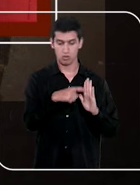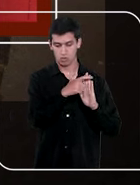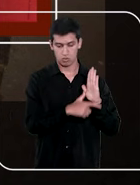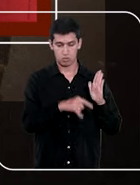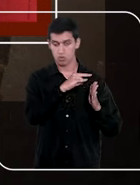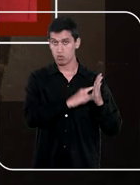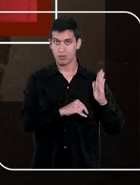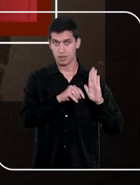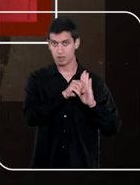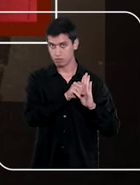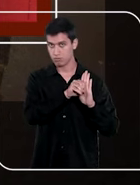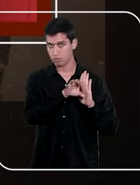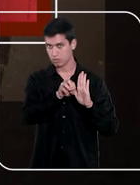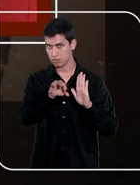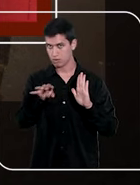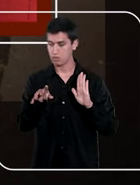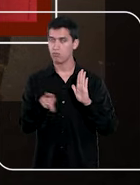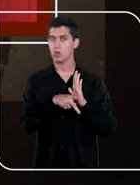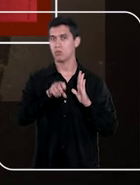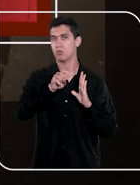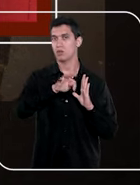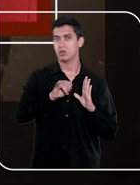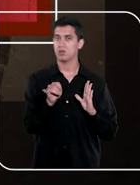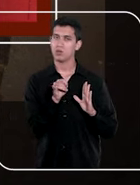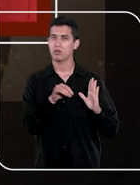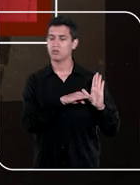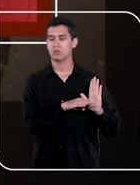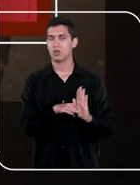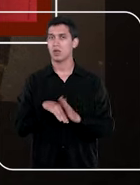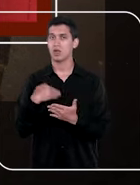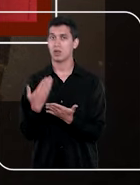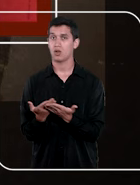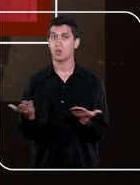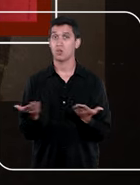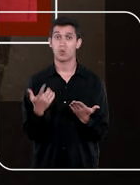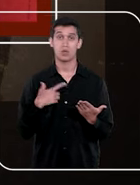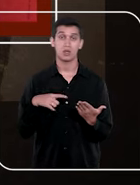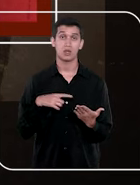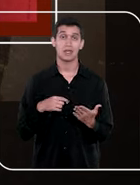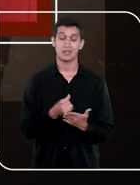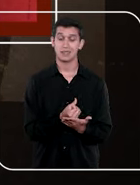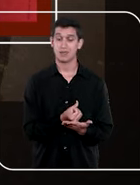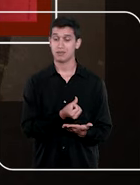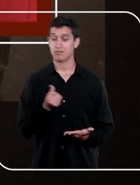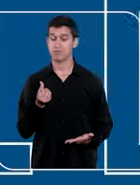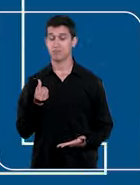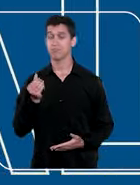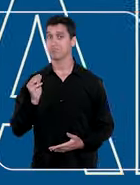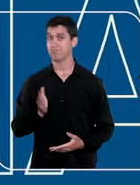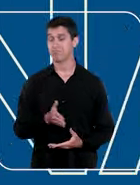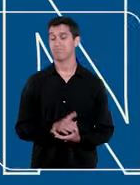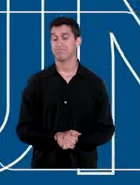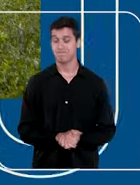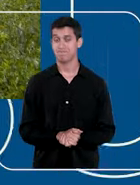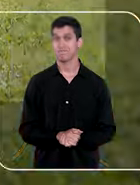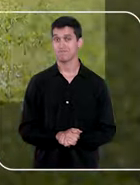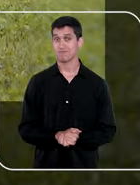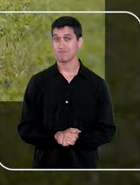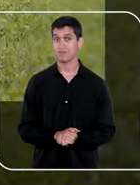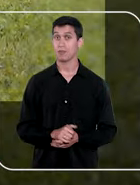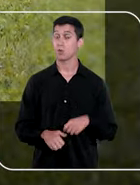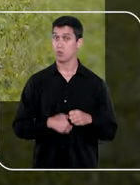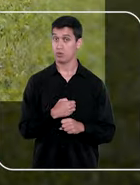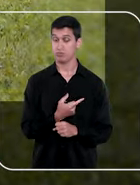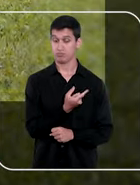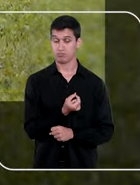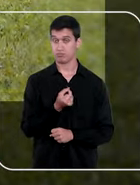metodologia de gestão de projetos do STJ, que atualmente está na sexta edição. Em 2009,